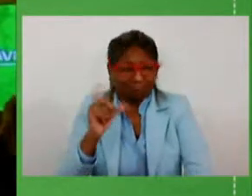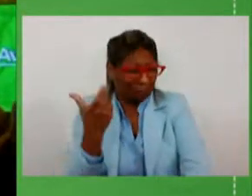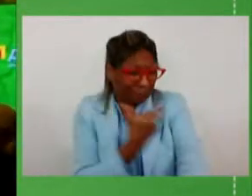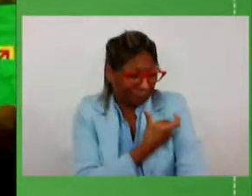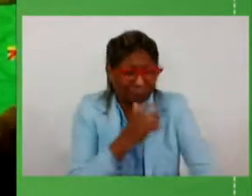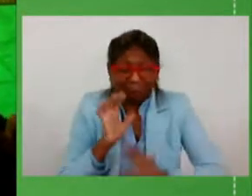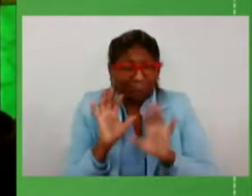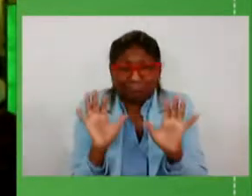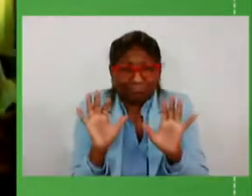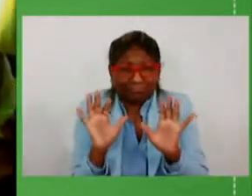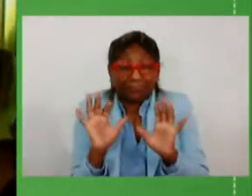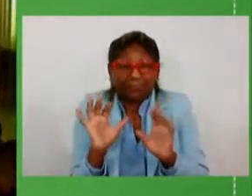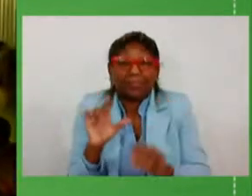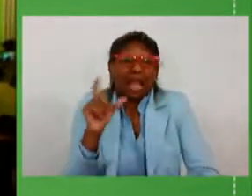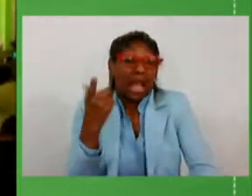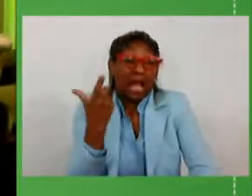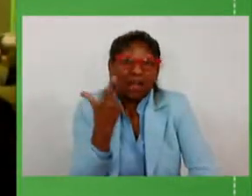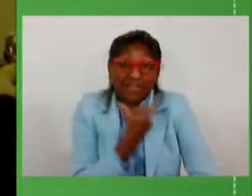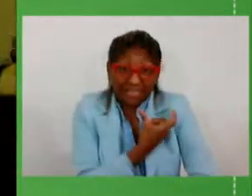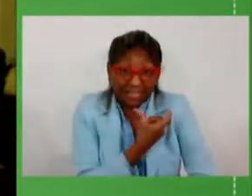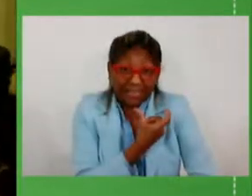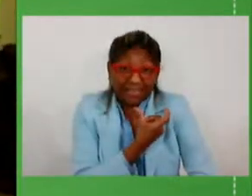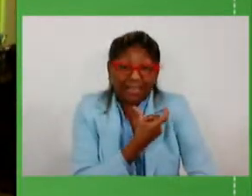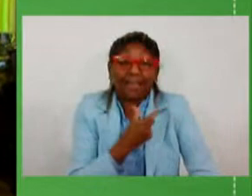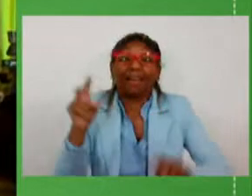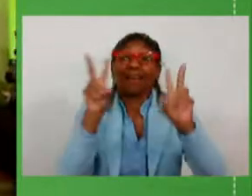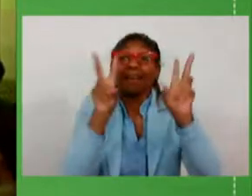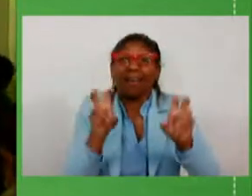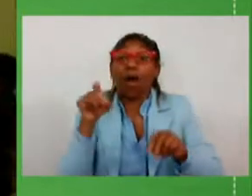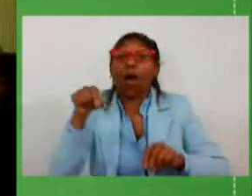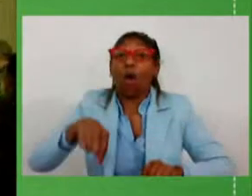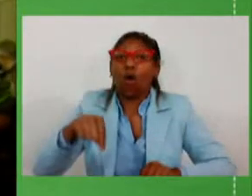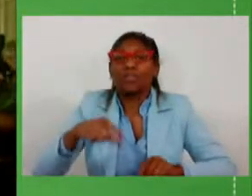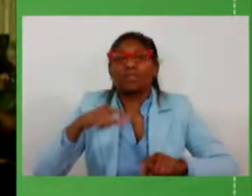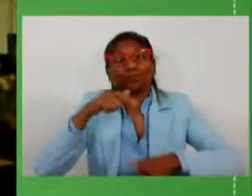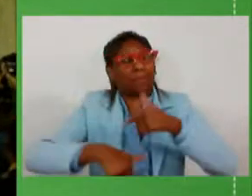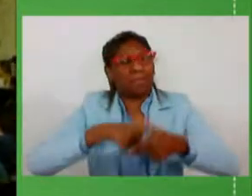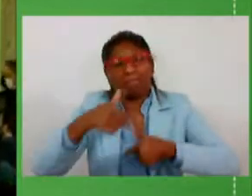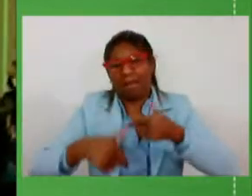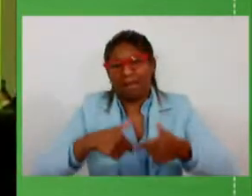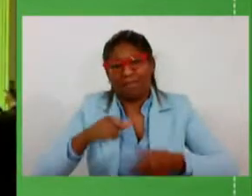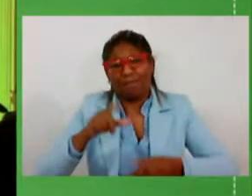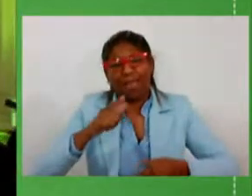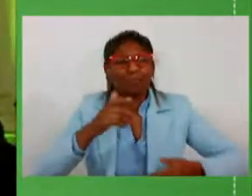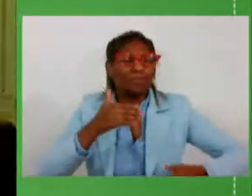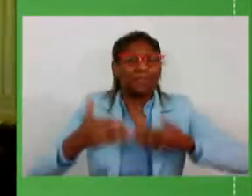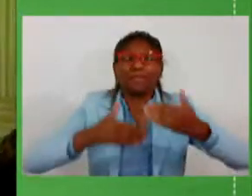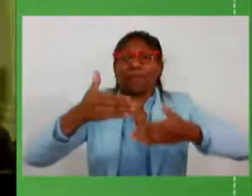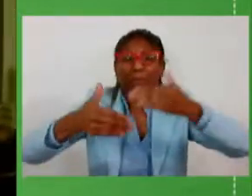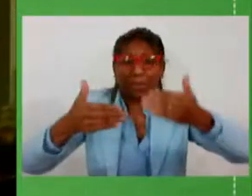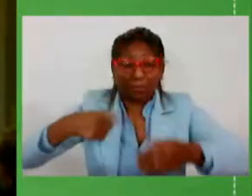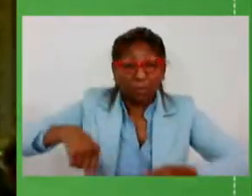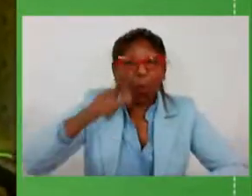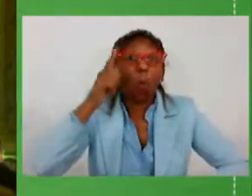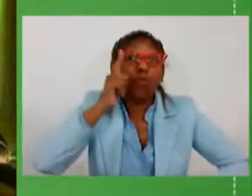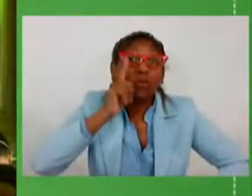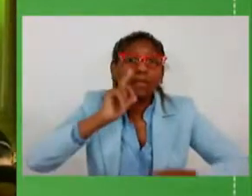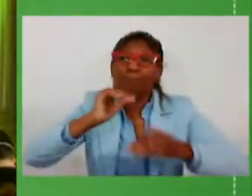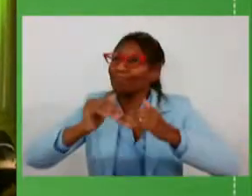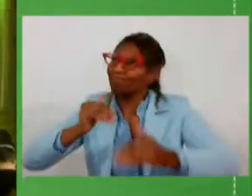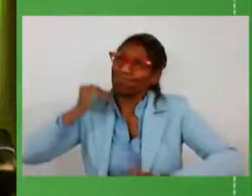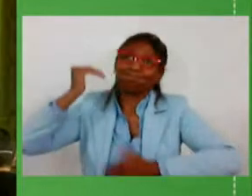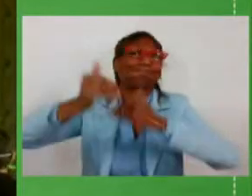a vacina para o pós-pandemia é o emprego é o desenvolvimento e para que a gente possa alavancar esse